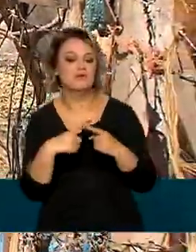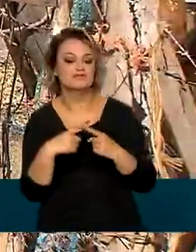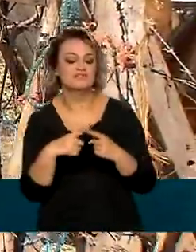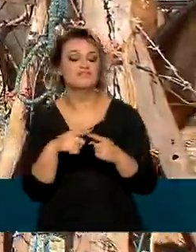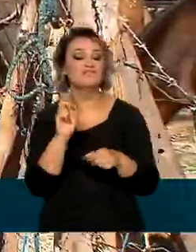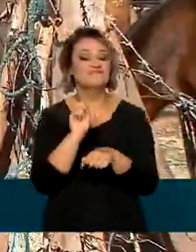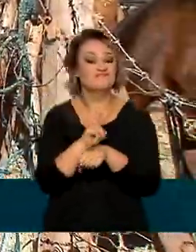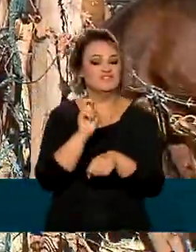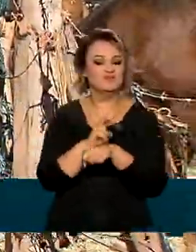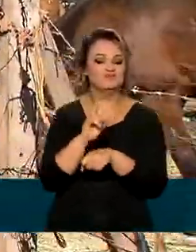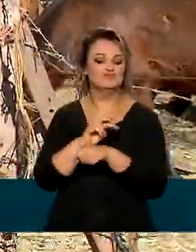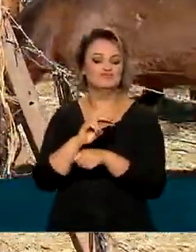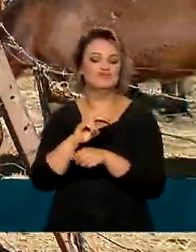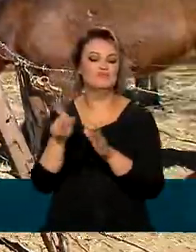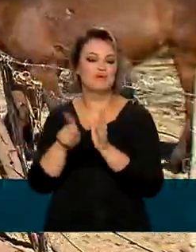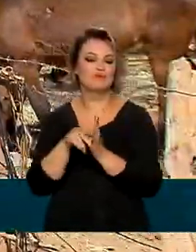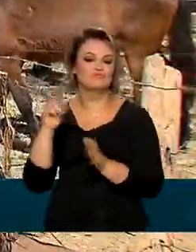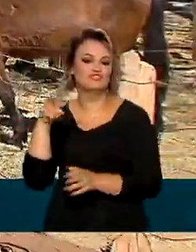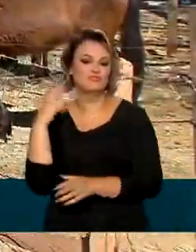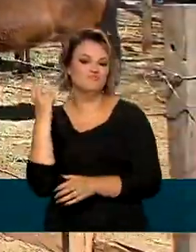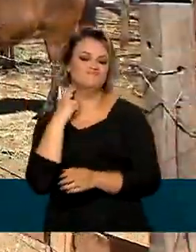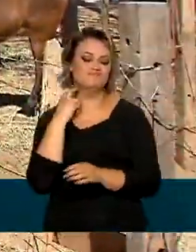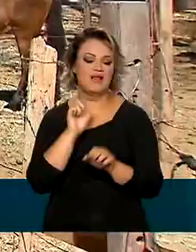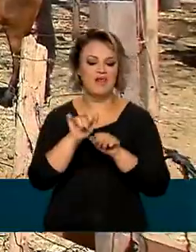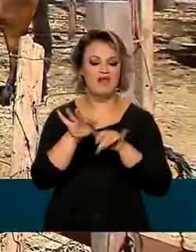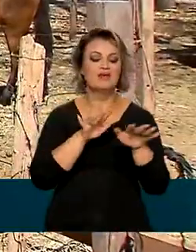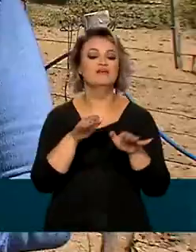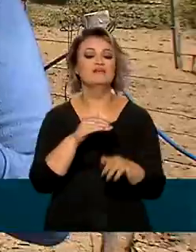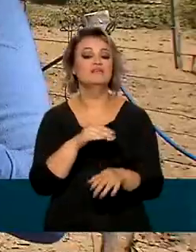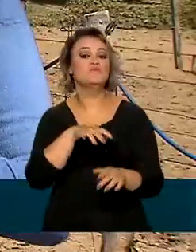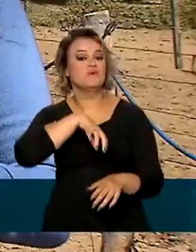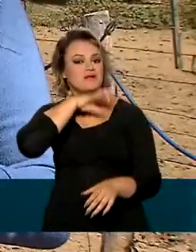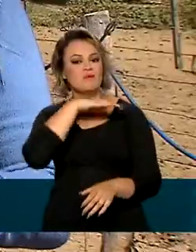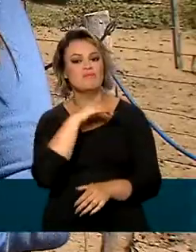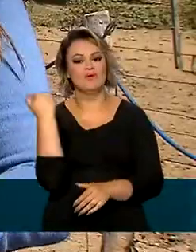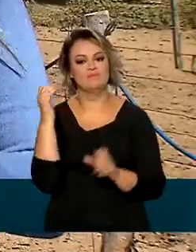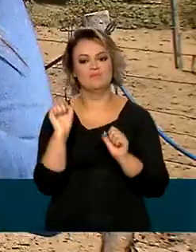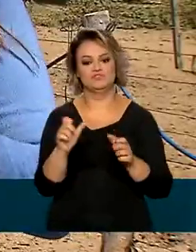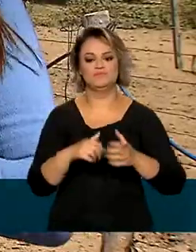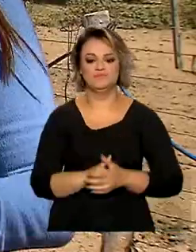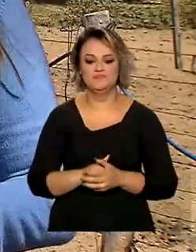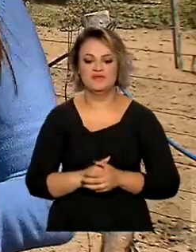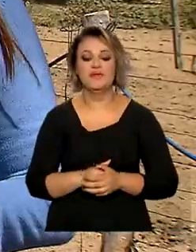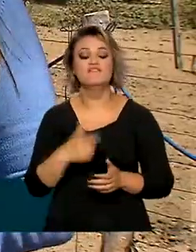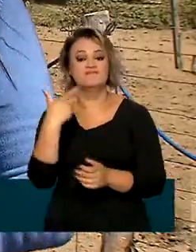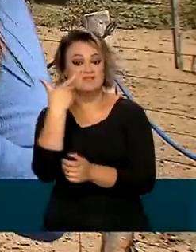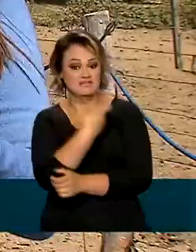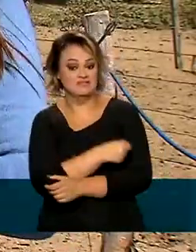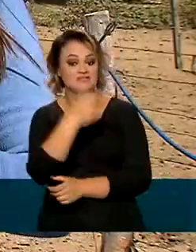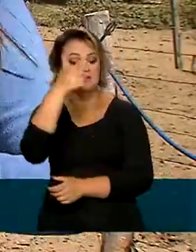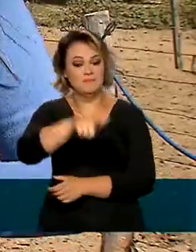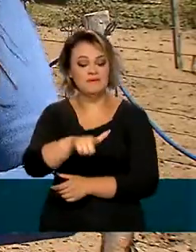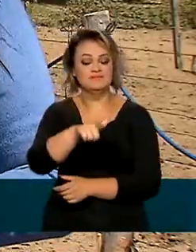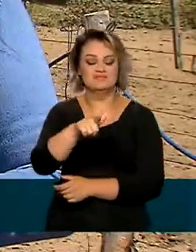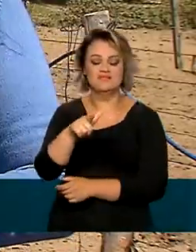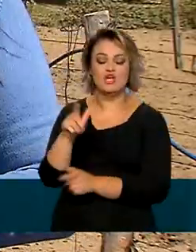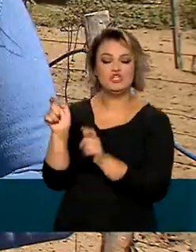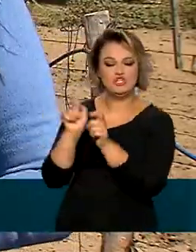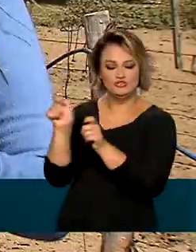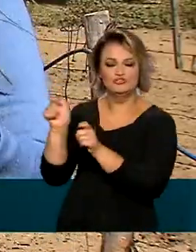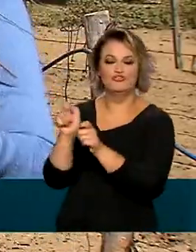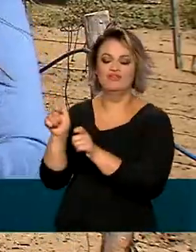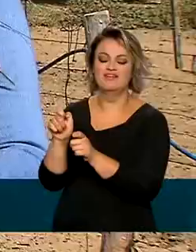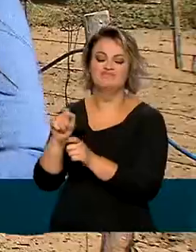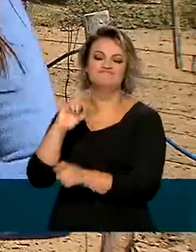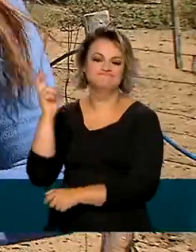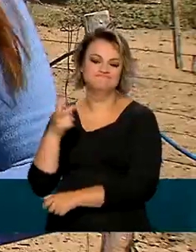que afeta o sistema nervoso do animal e que leva à morte. Além da vacina, é preciso controlar o agente transmissor.